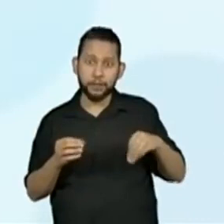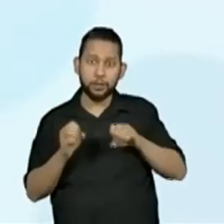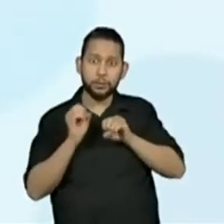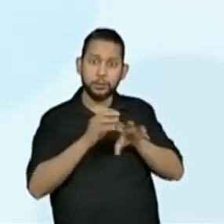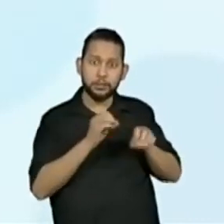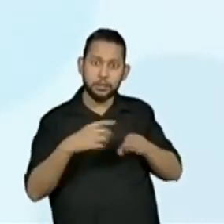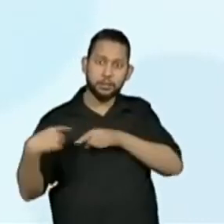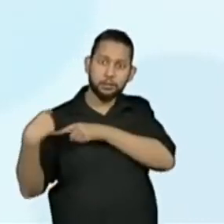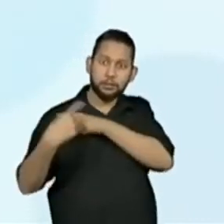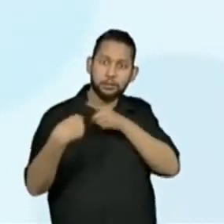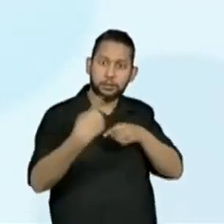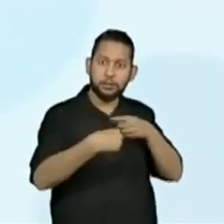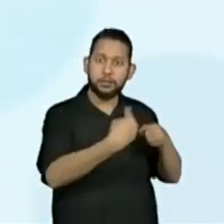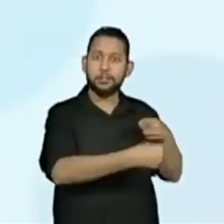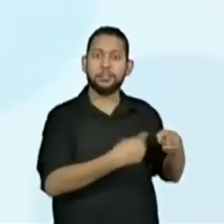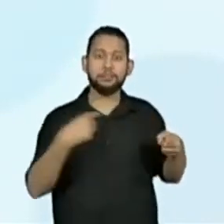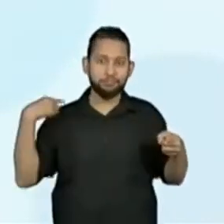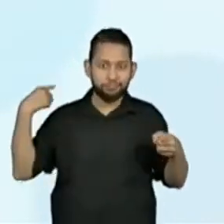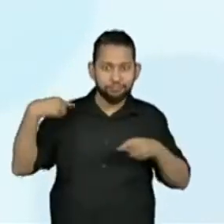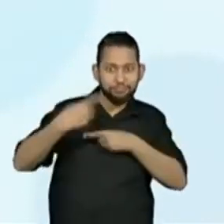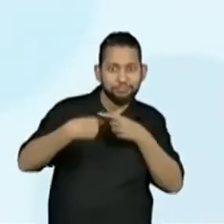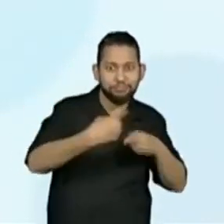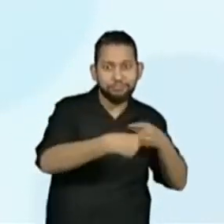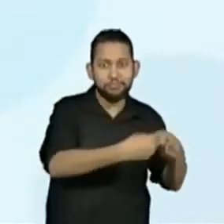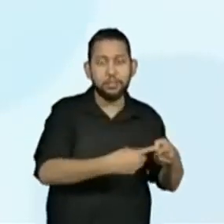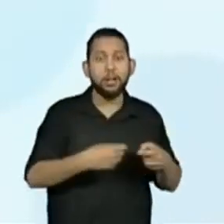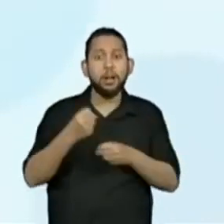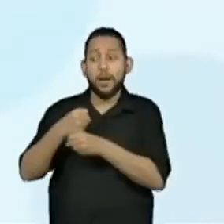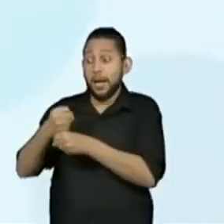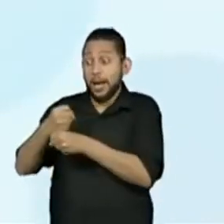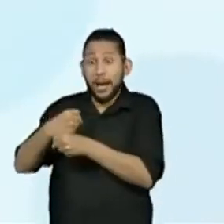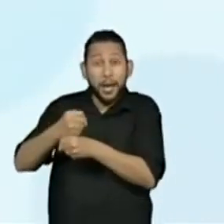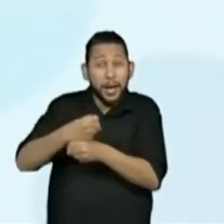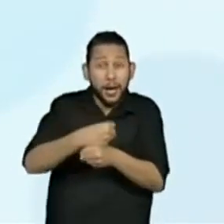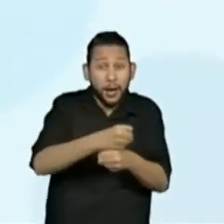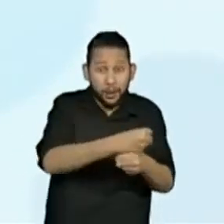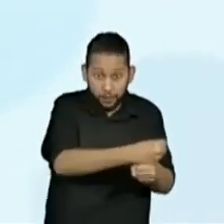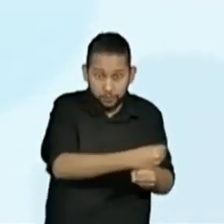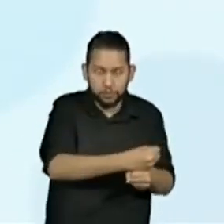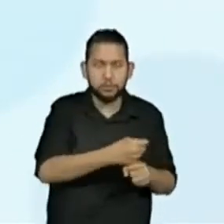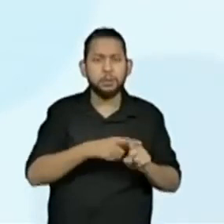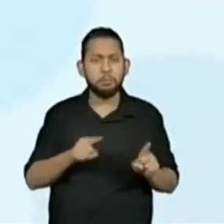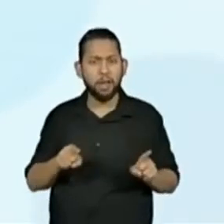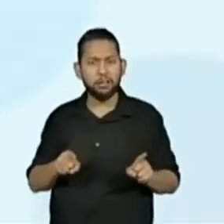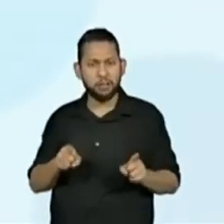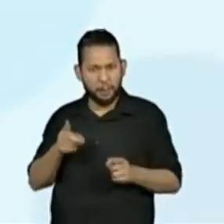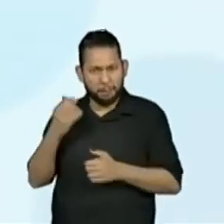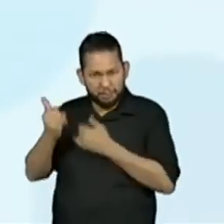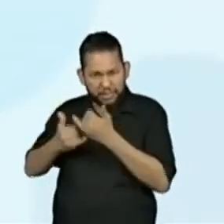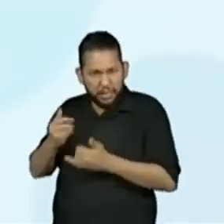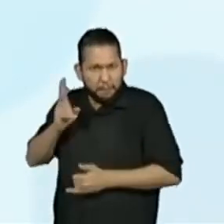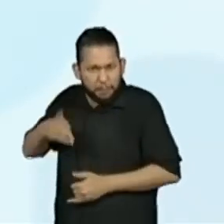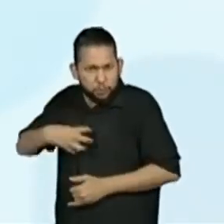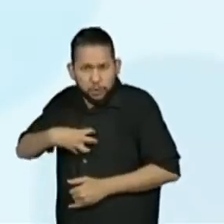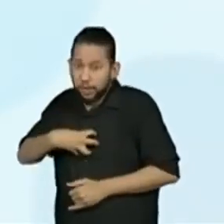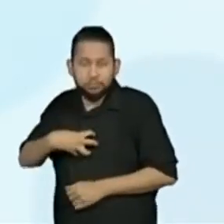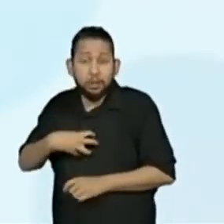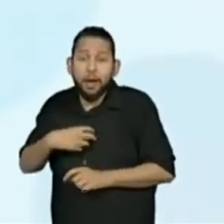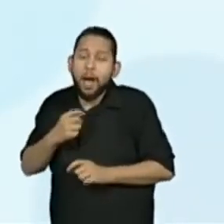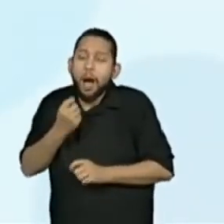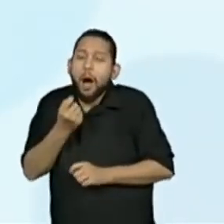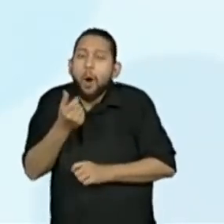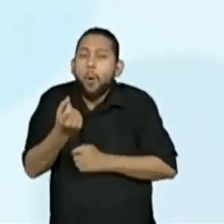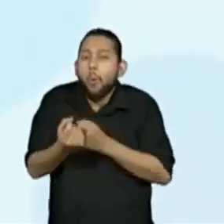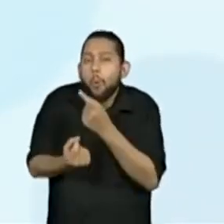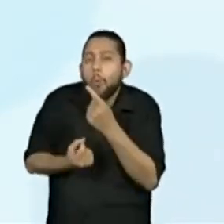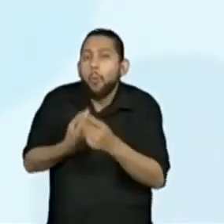em geração, atravessando o tempo, sofrendo modificações de acordo com a